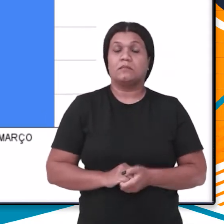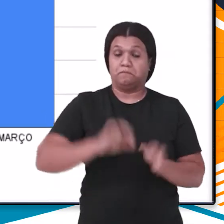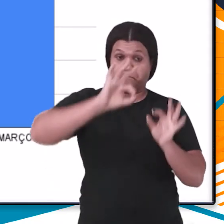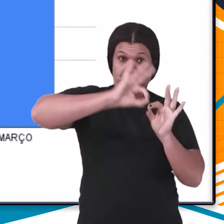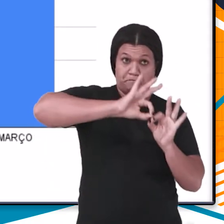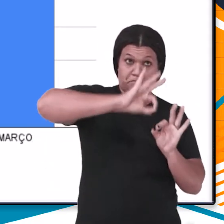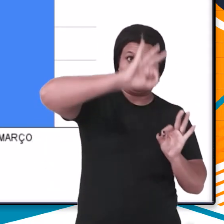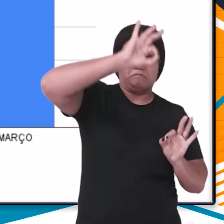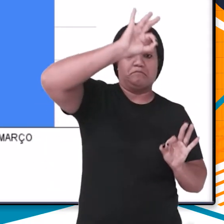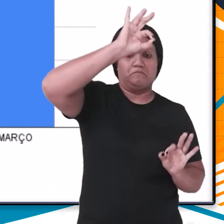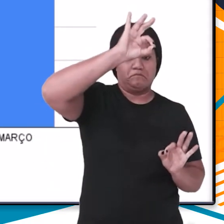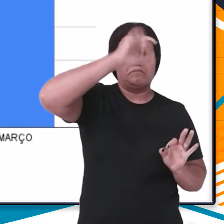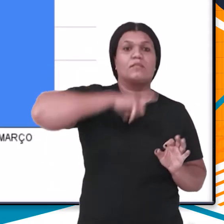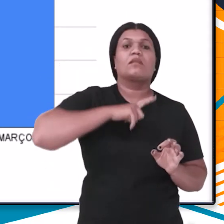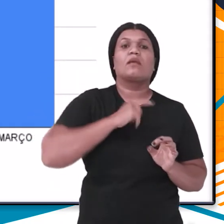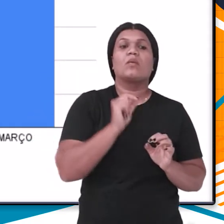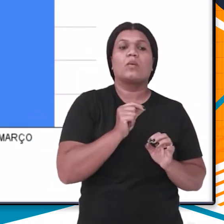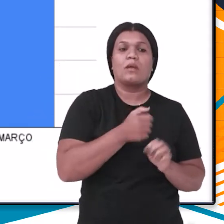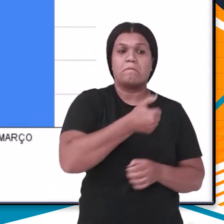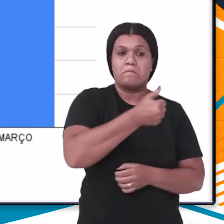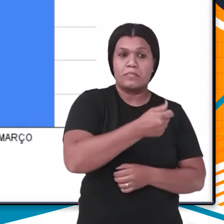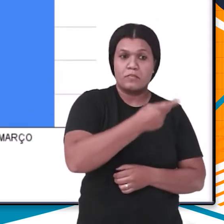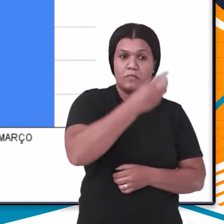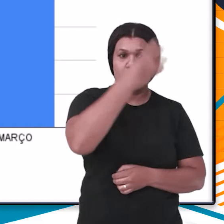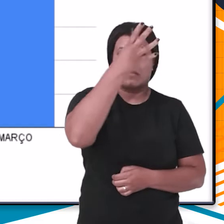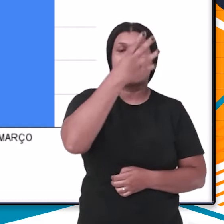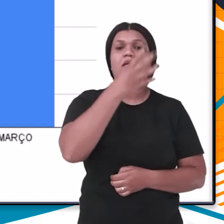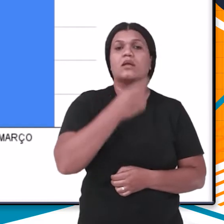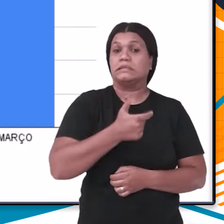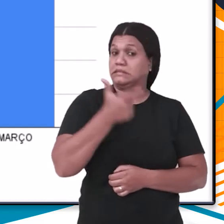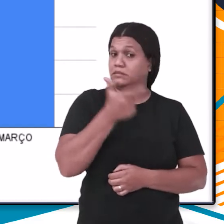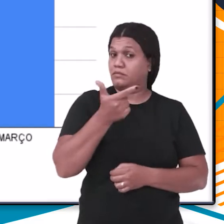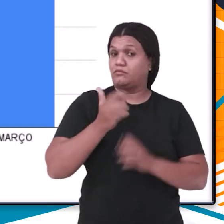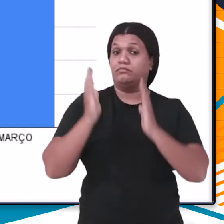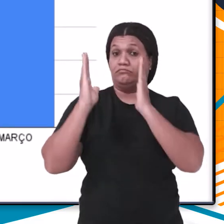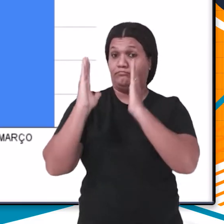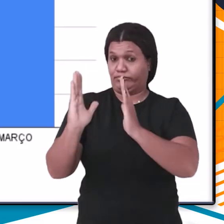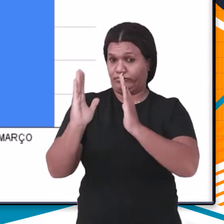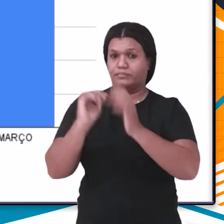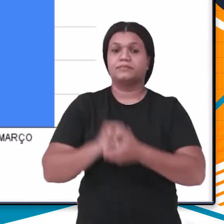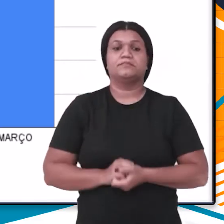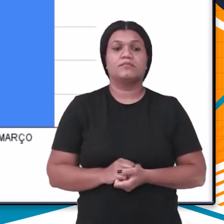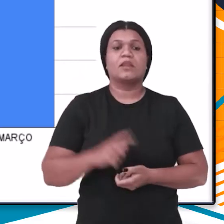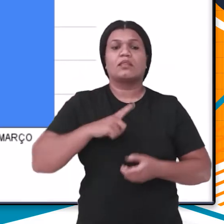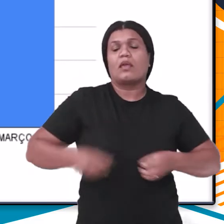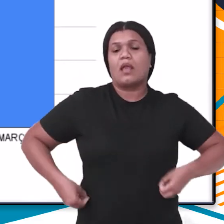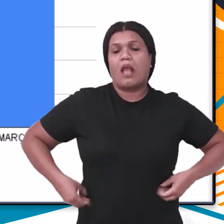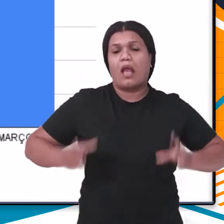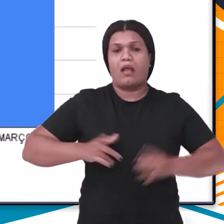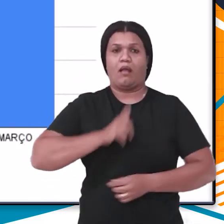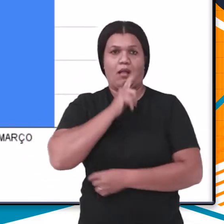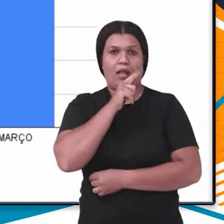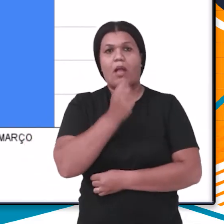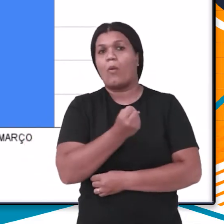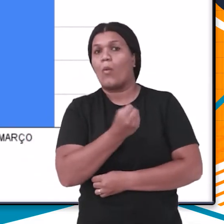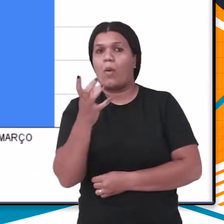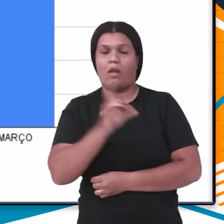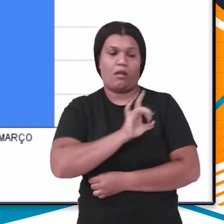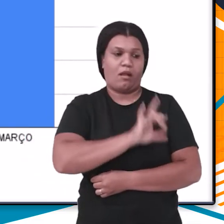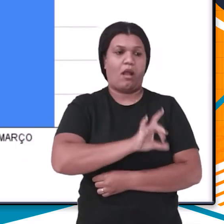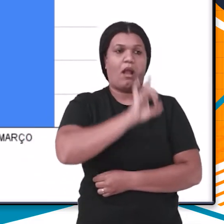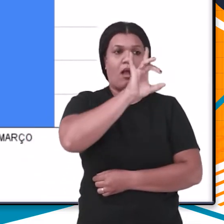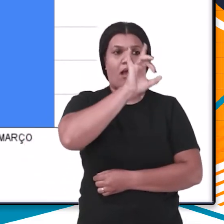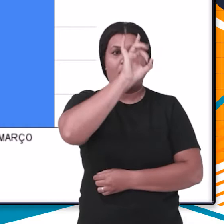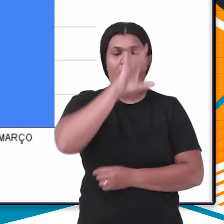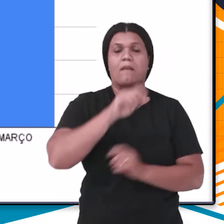No eixo vertical estão representados os valores da segunda coluna. Então, aqui estão os consumos de